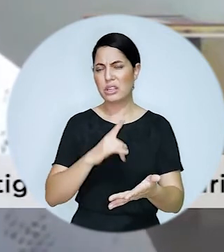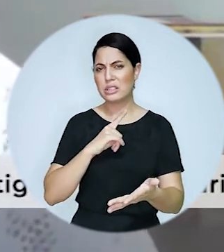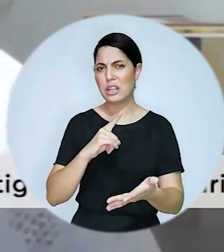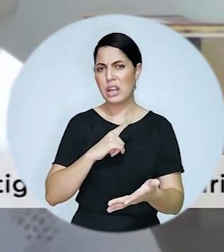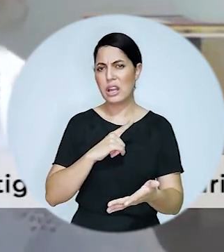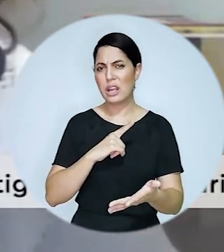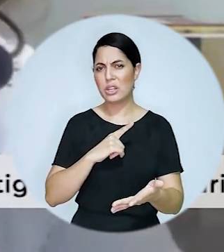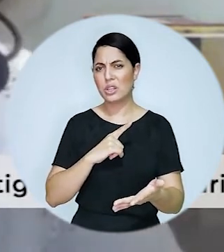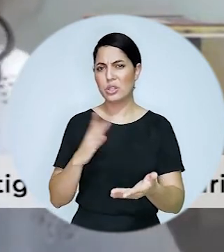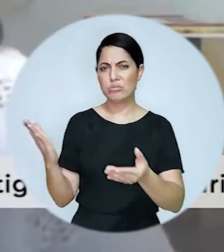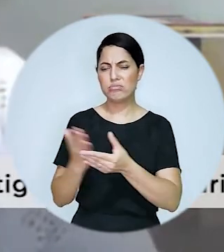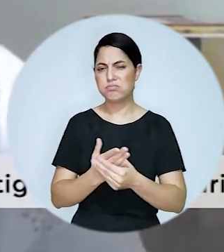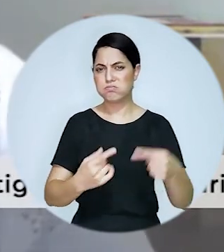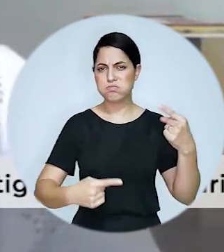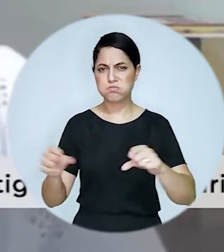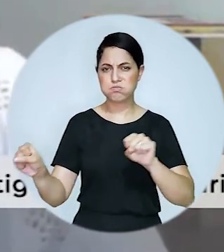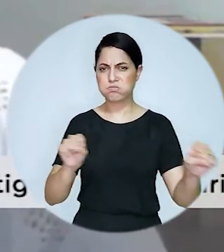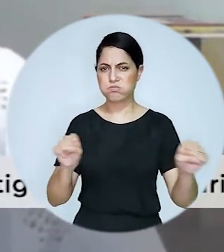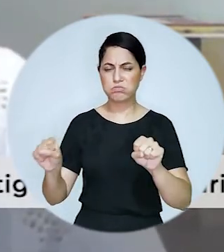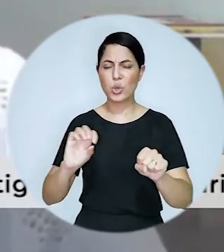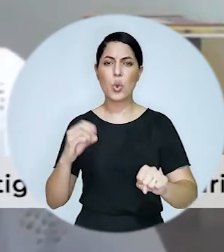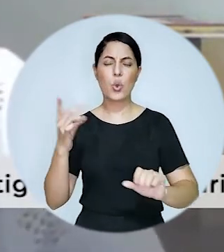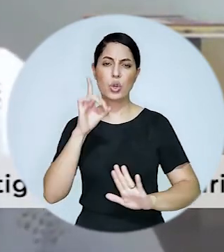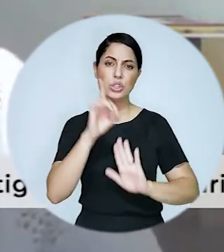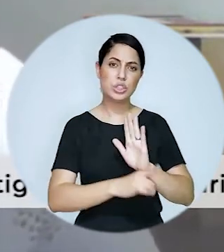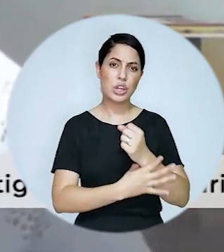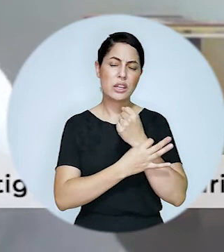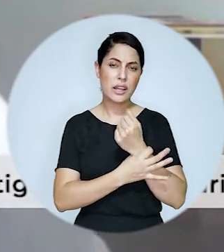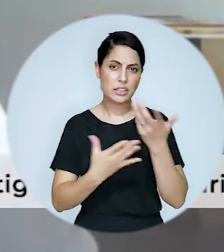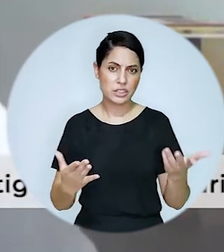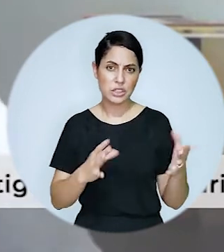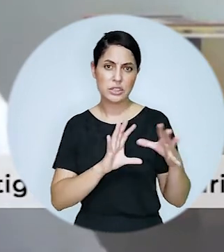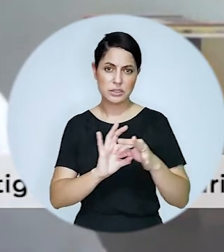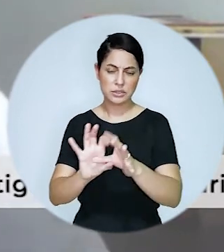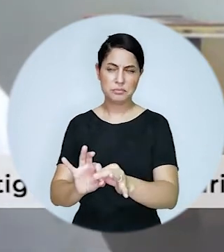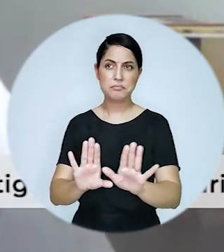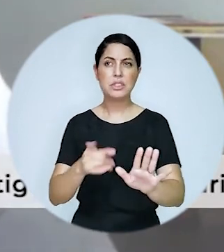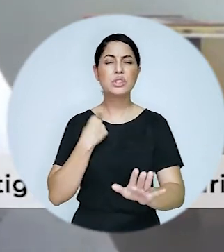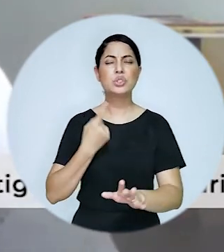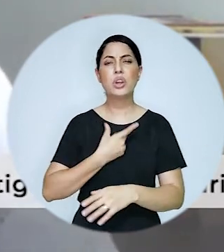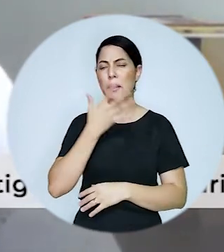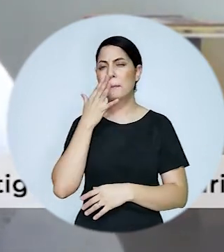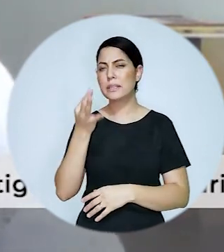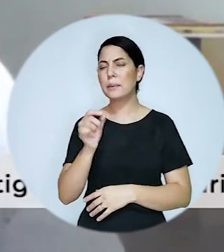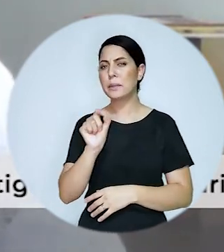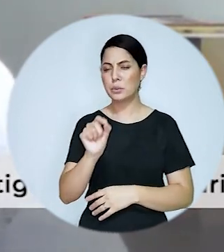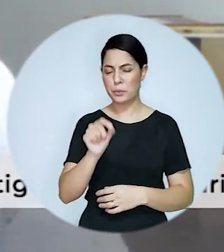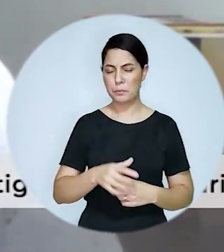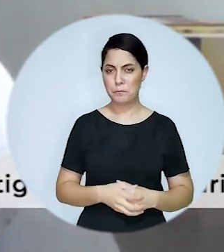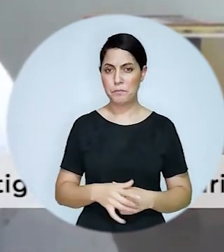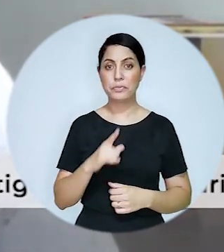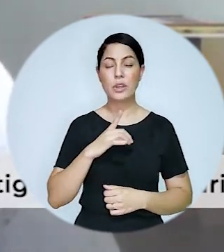litigiosidade ou na busca de assegurar direitos o que a gente tem visto é que tirando essa